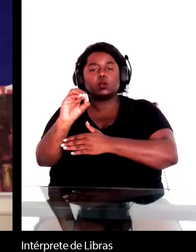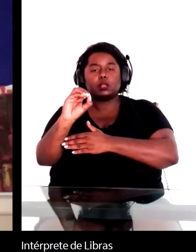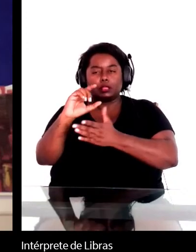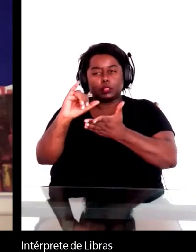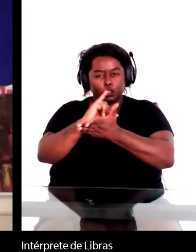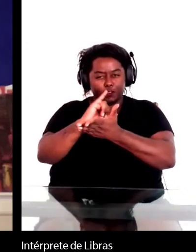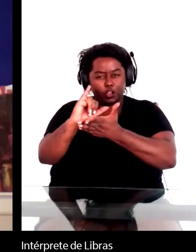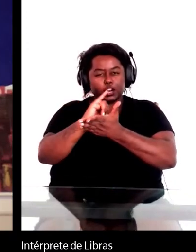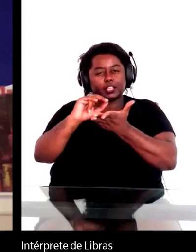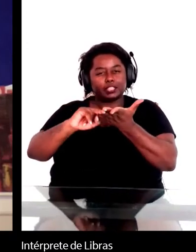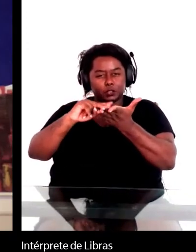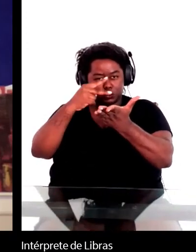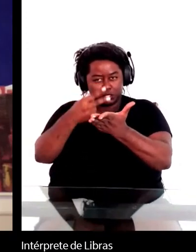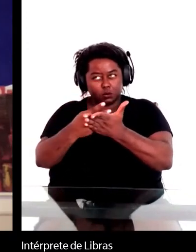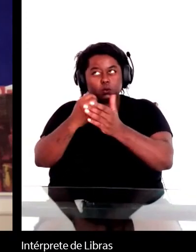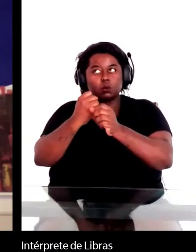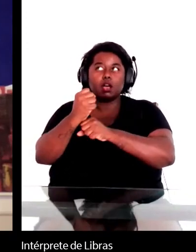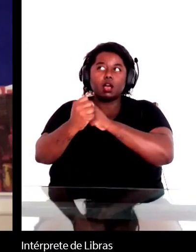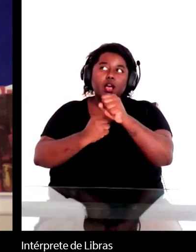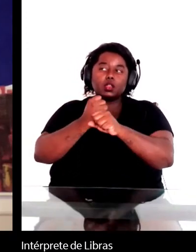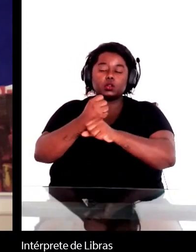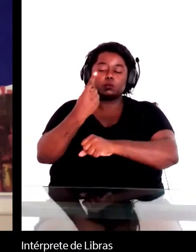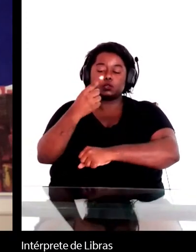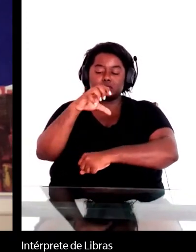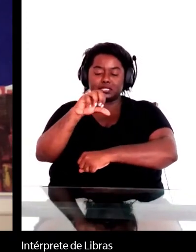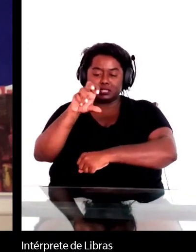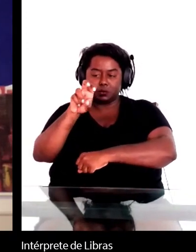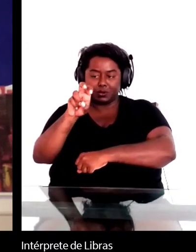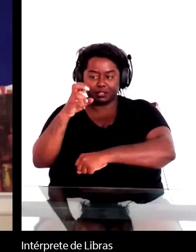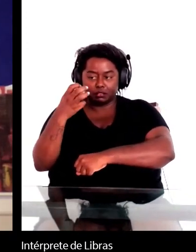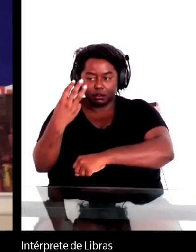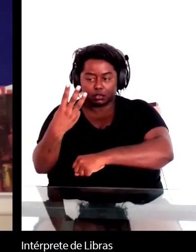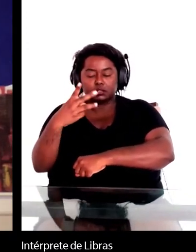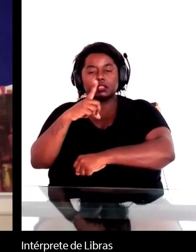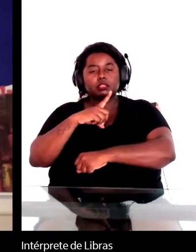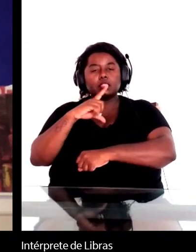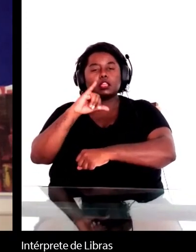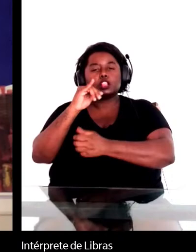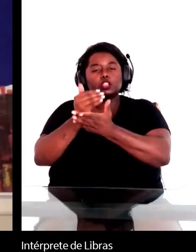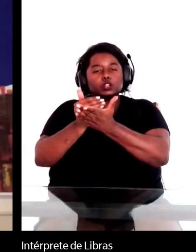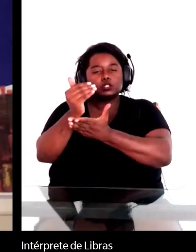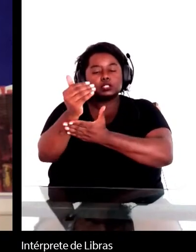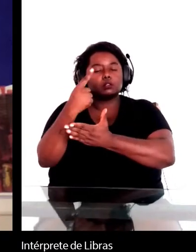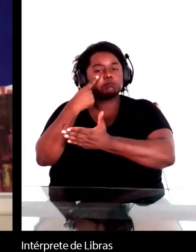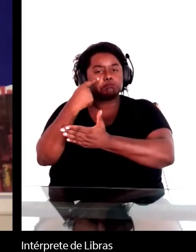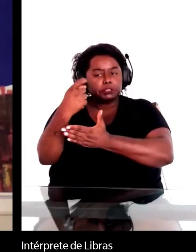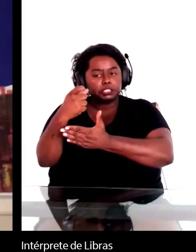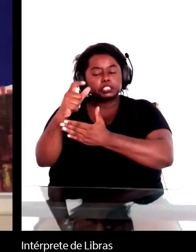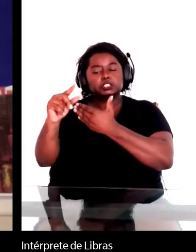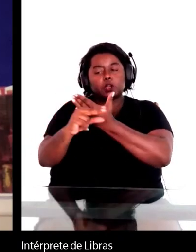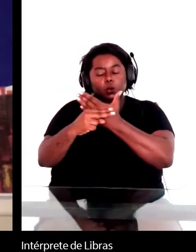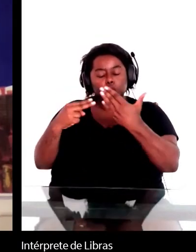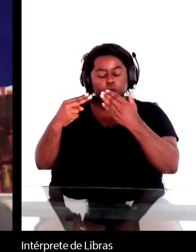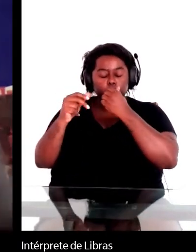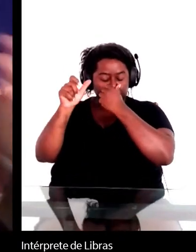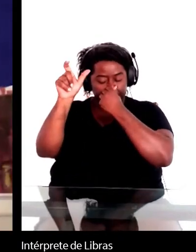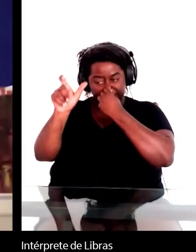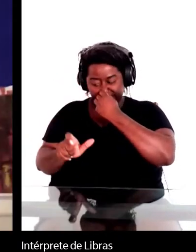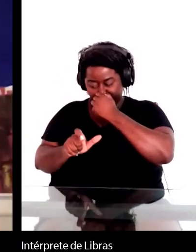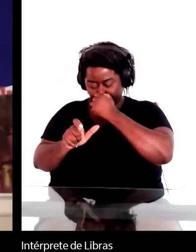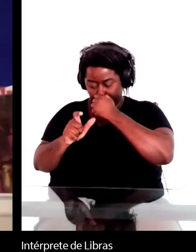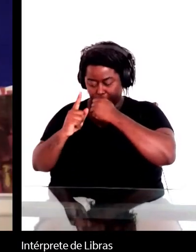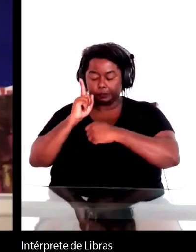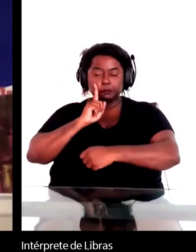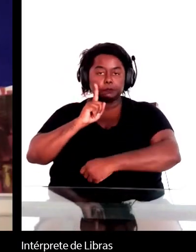em 53. Tem uma introdução interessantíssima pelo autor norte-americano Waldo Frank, que foi um dos